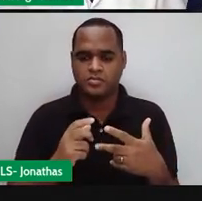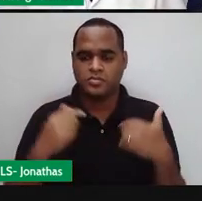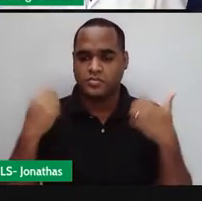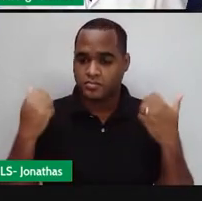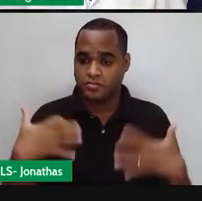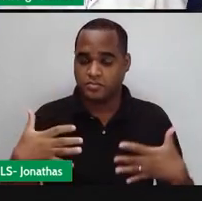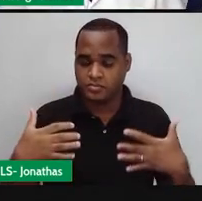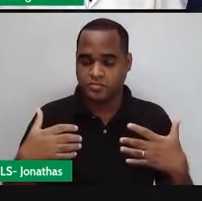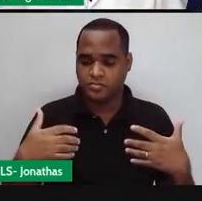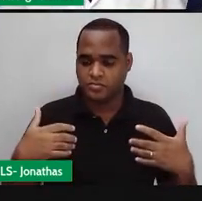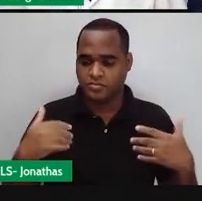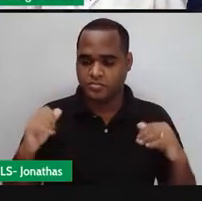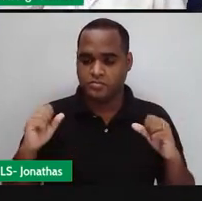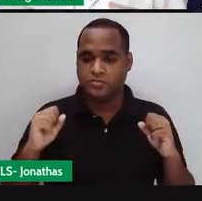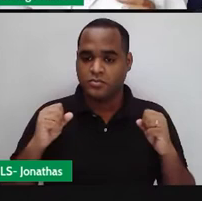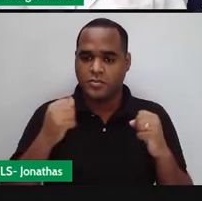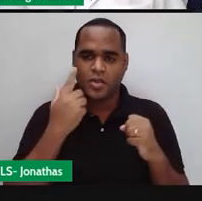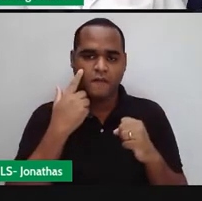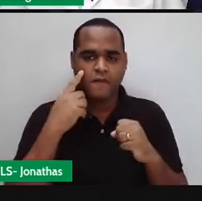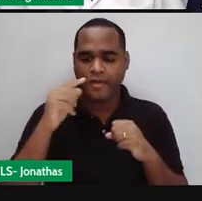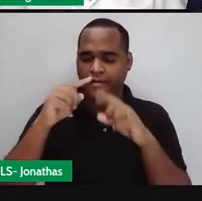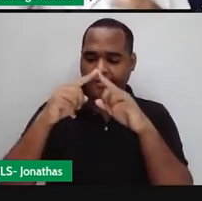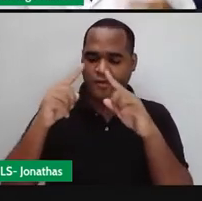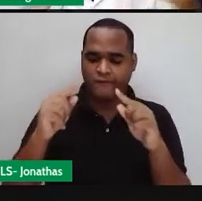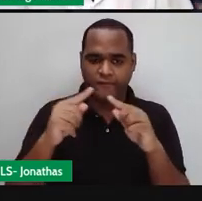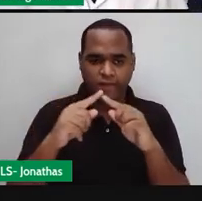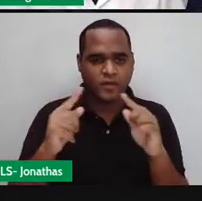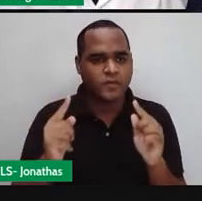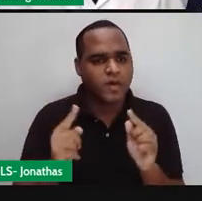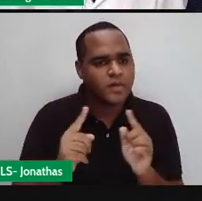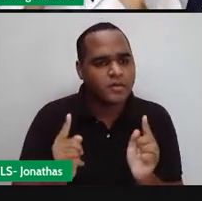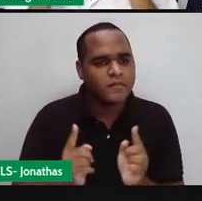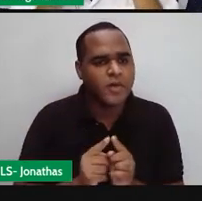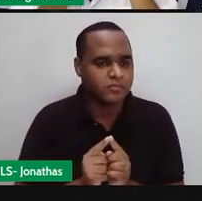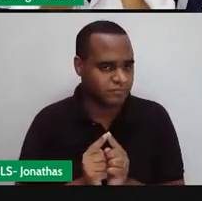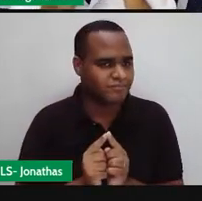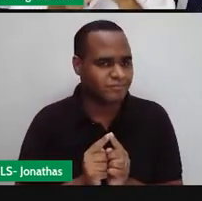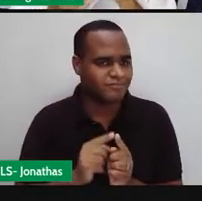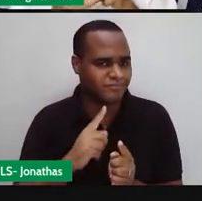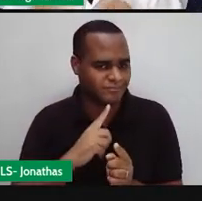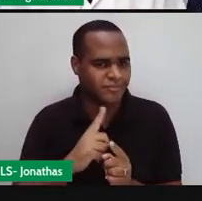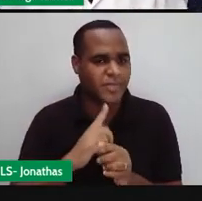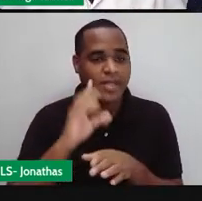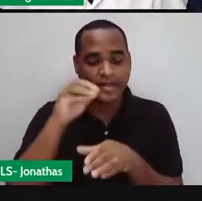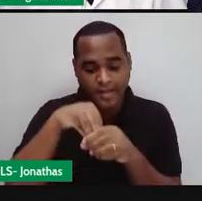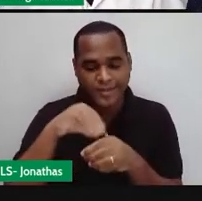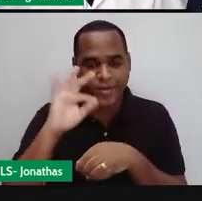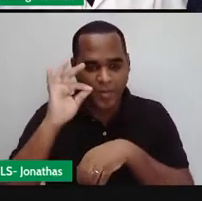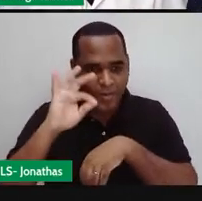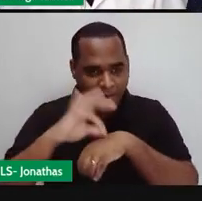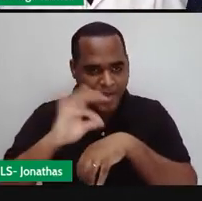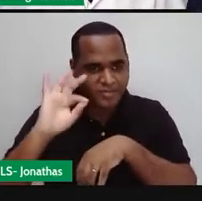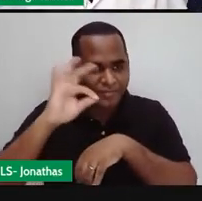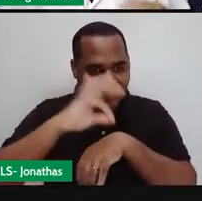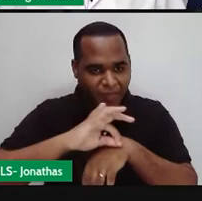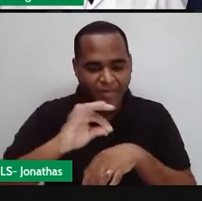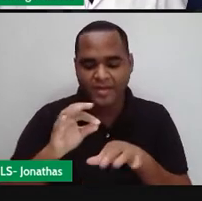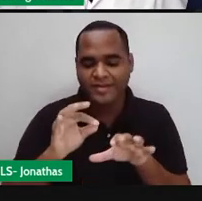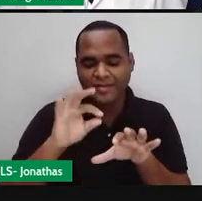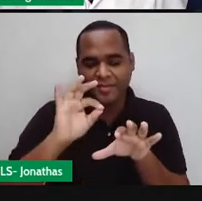dos avéolos, o que são os alvéolos? São aqueles buraquinhos das colmeias, né?